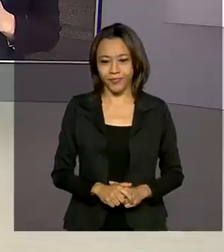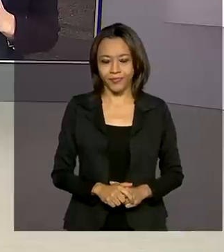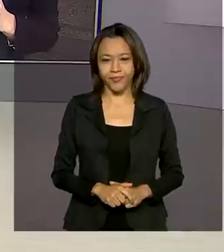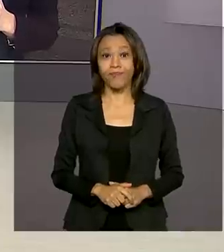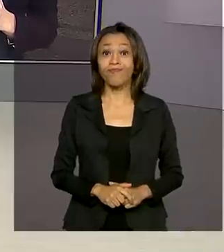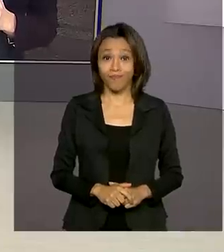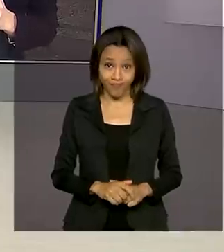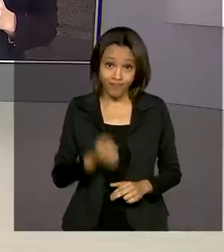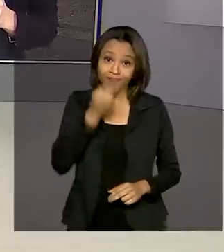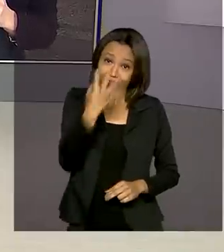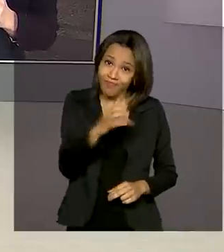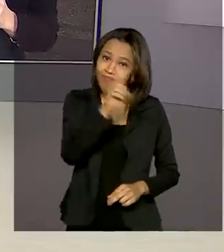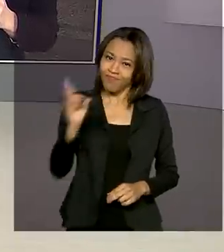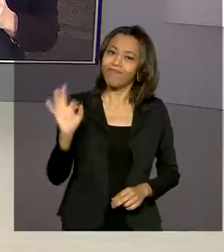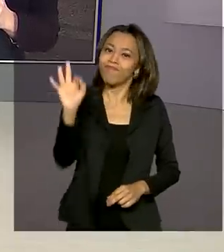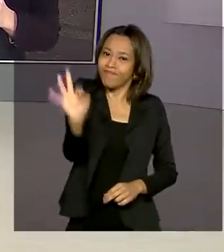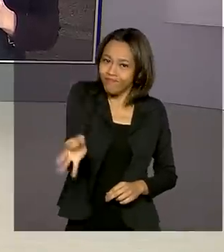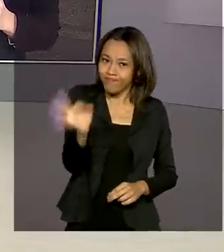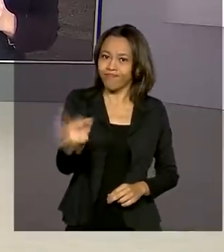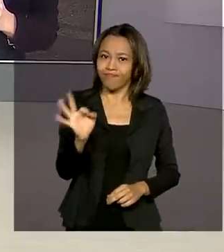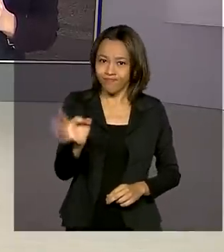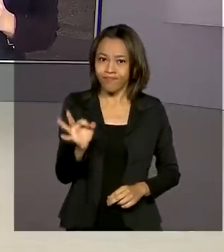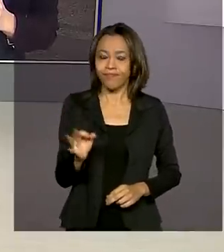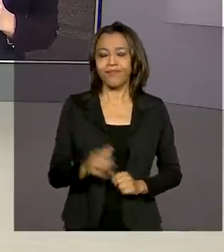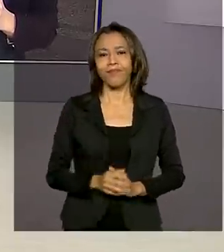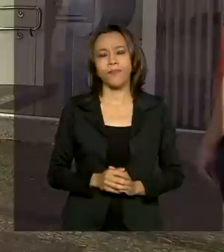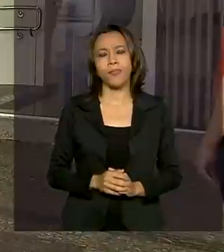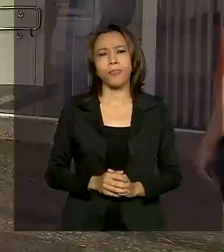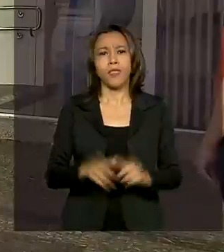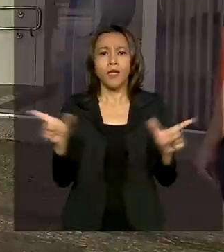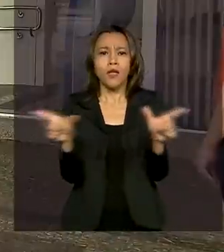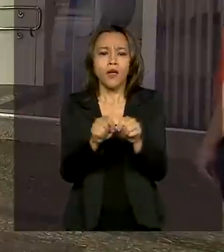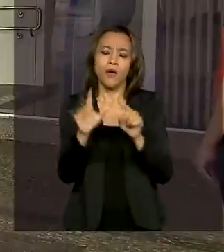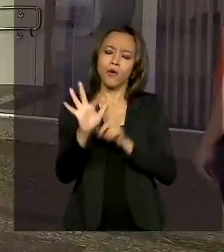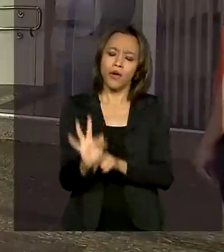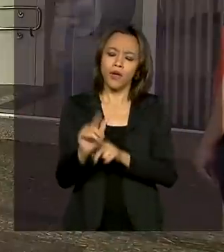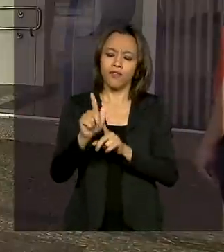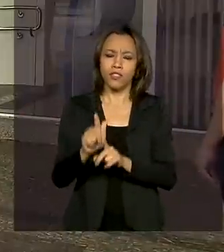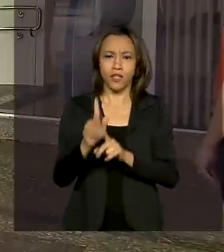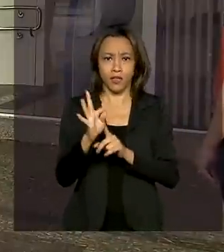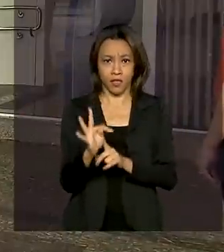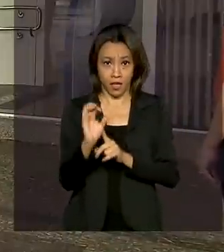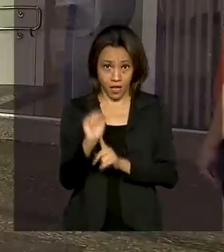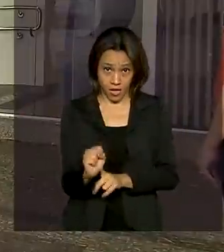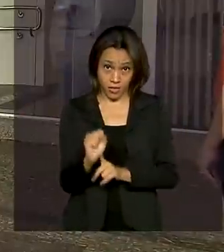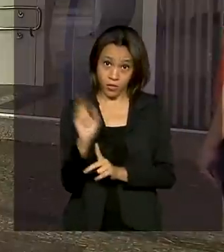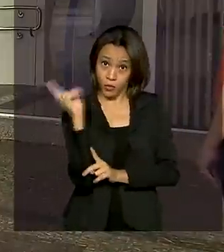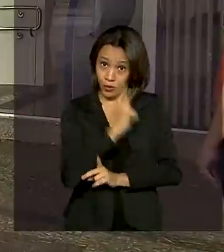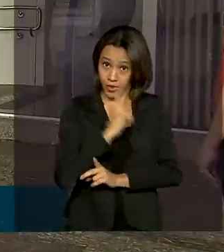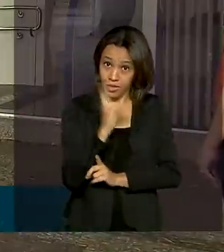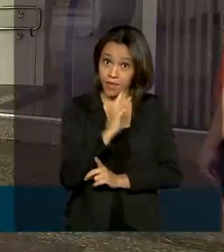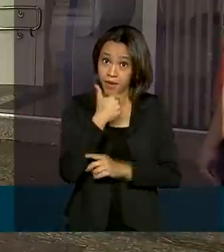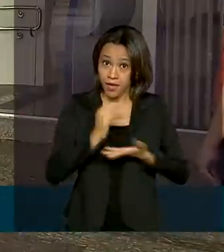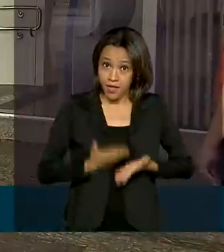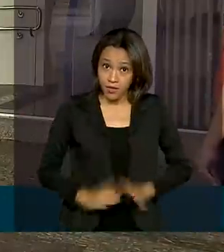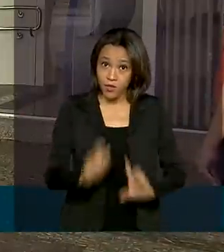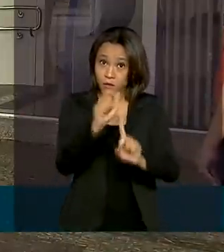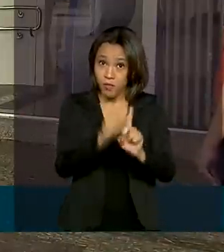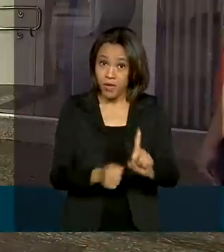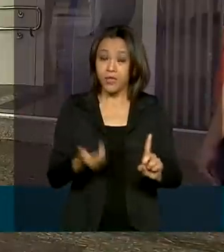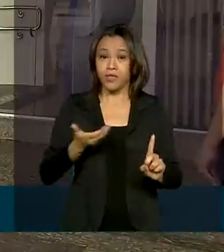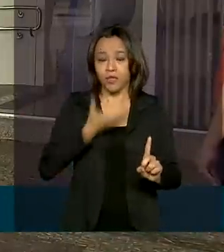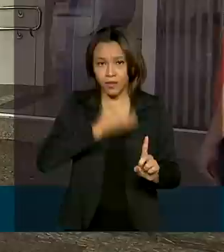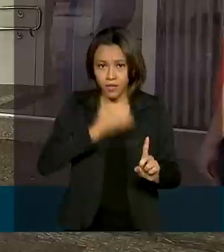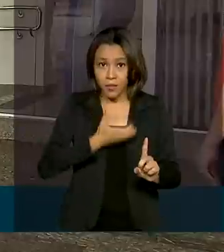Bom dia, Renata. É isso mesmo. O crédito do FGTS emergencial dos nascidos em dezembro cai hoje na